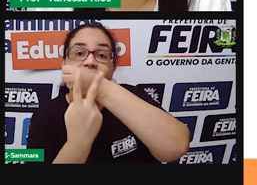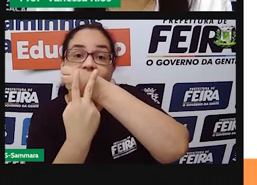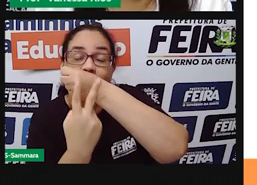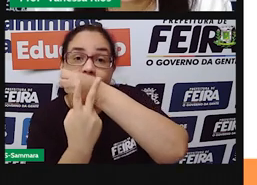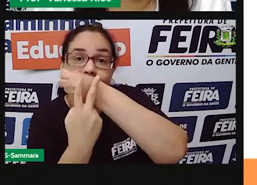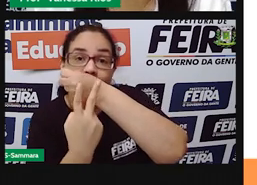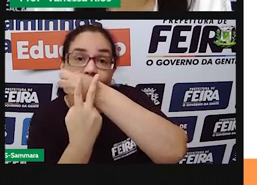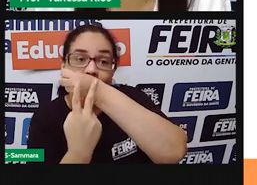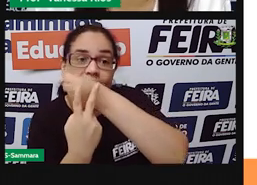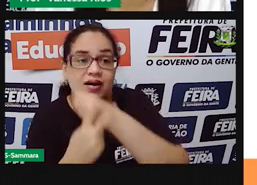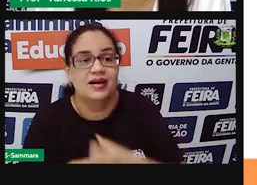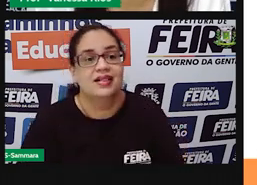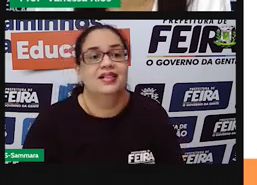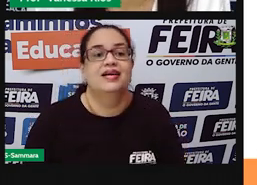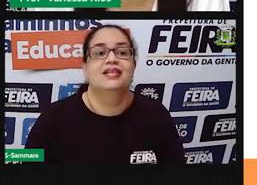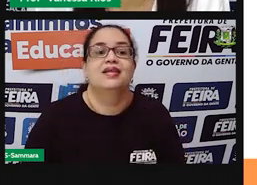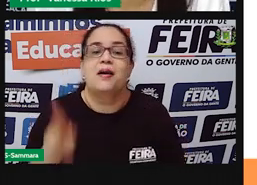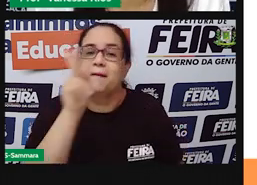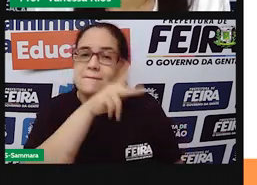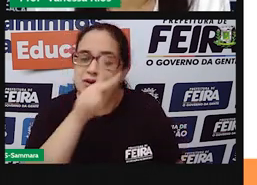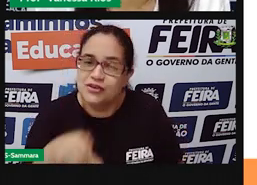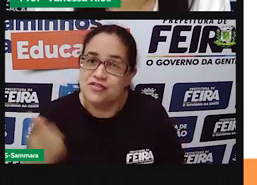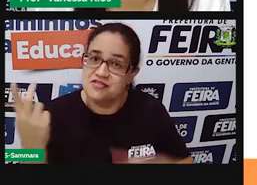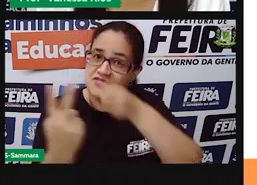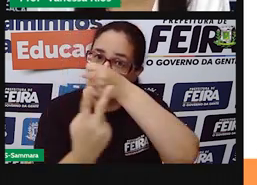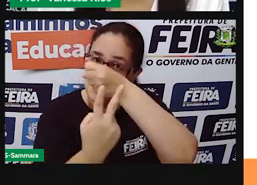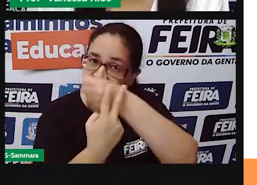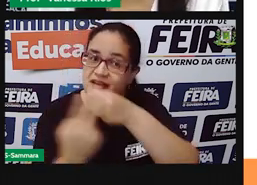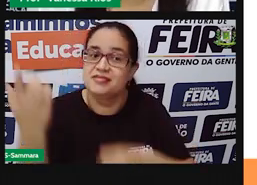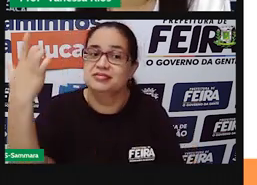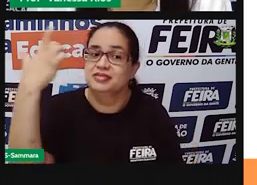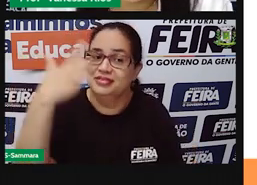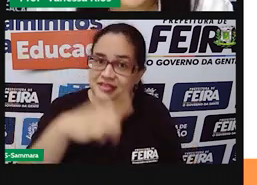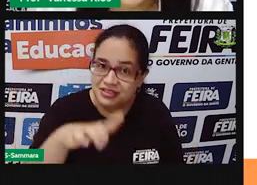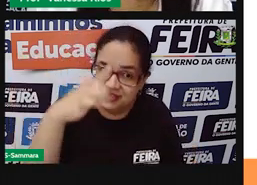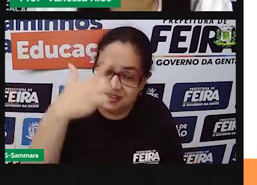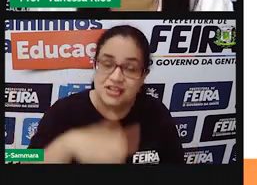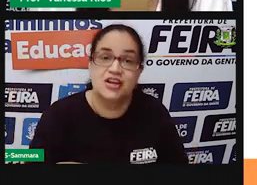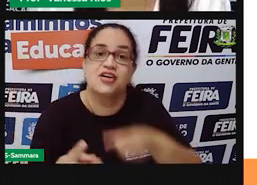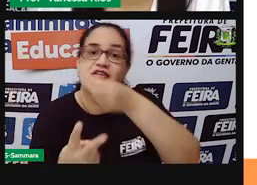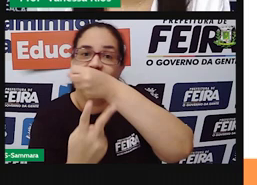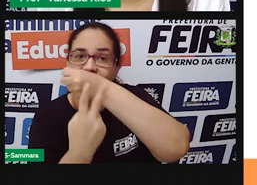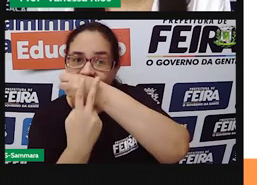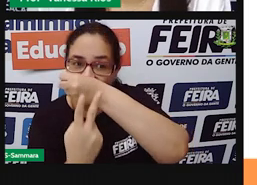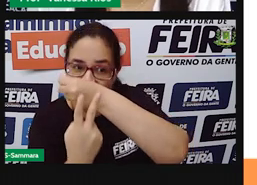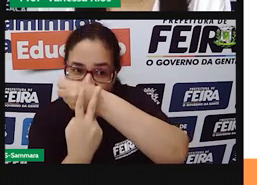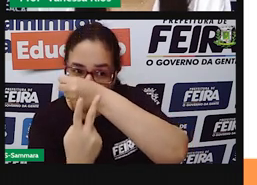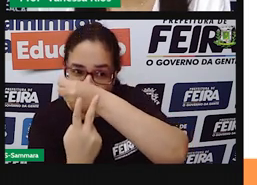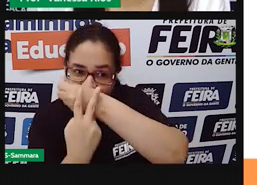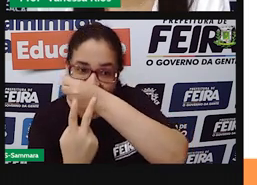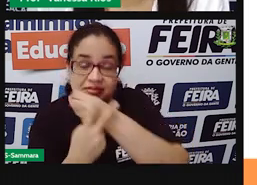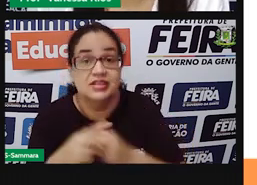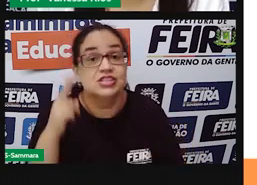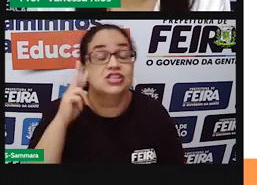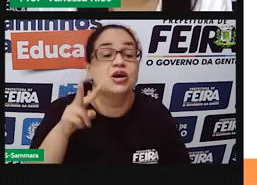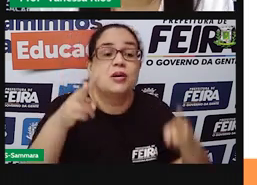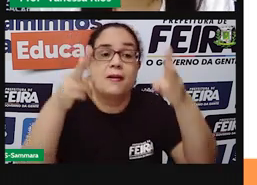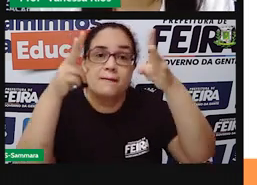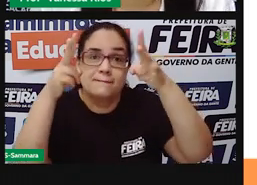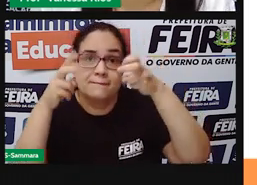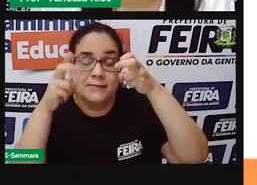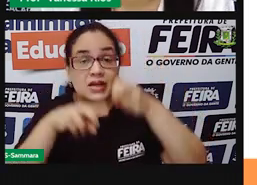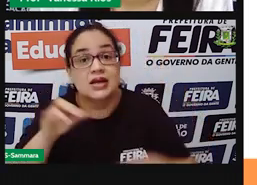verbo. Eita, o verbo de novo? É, o verbo. A gente já observou a